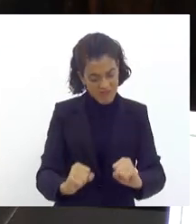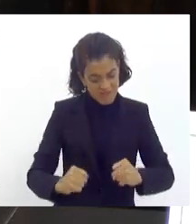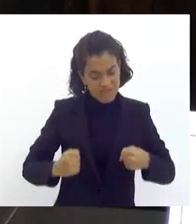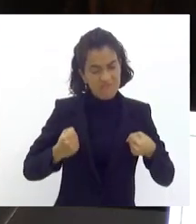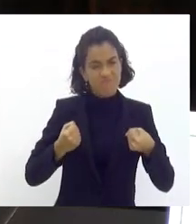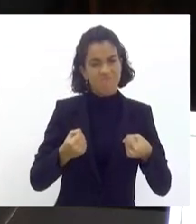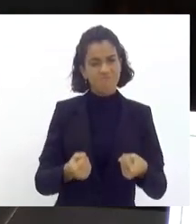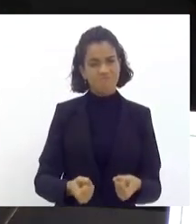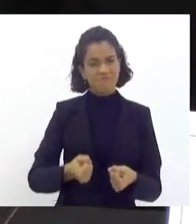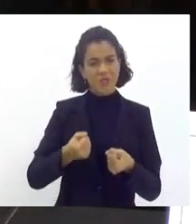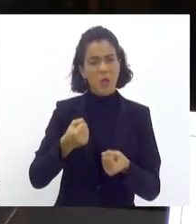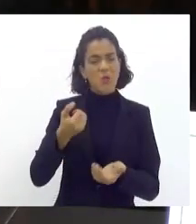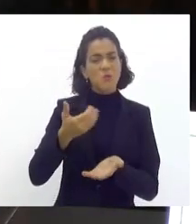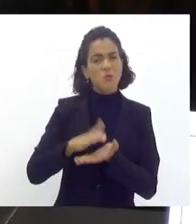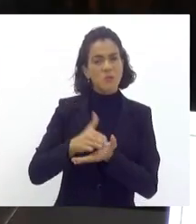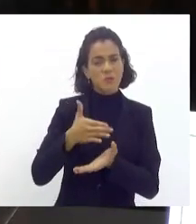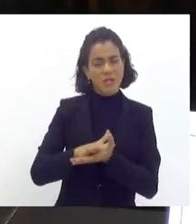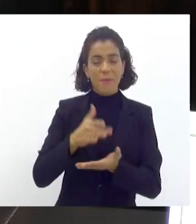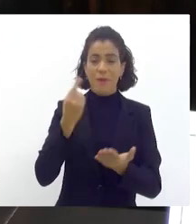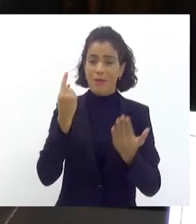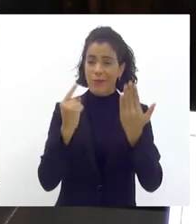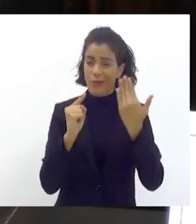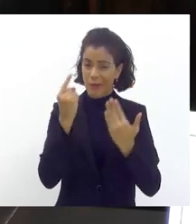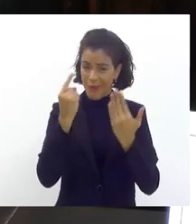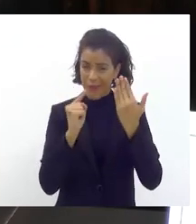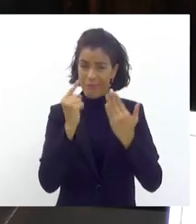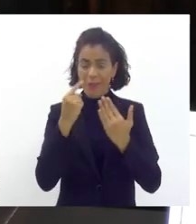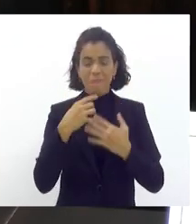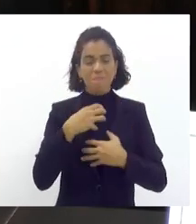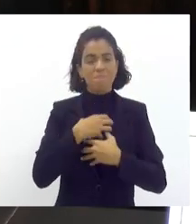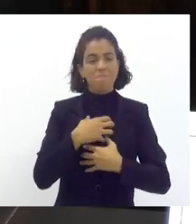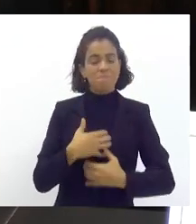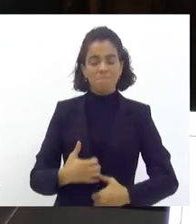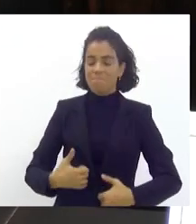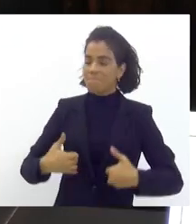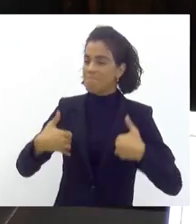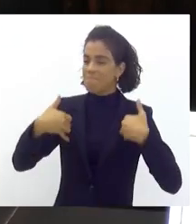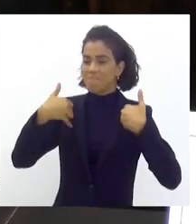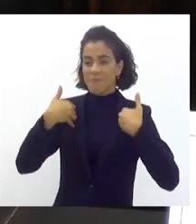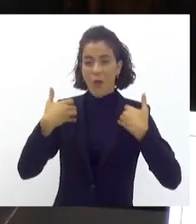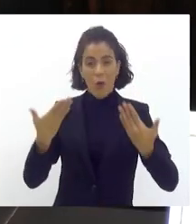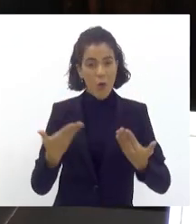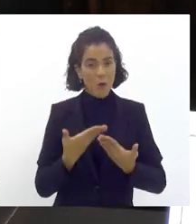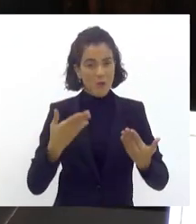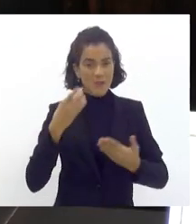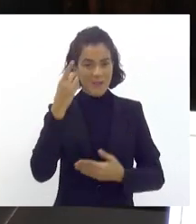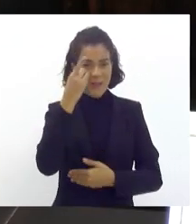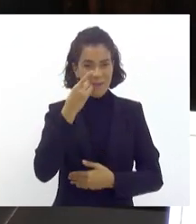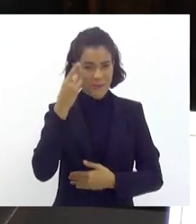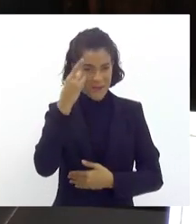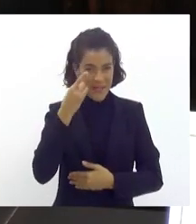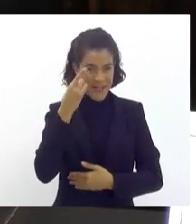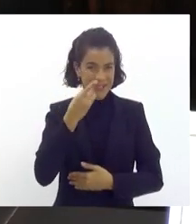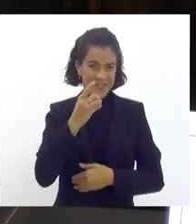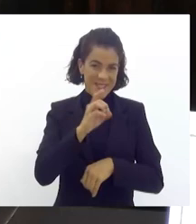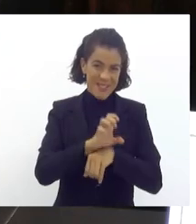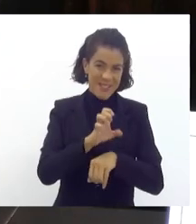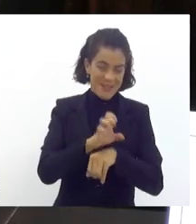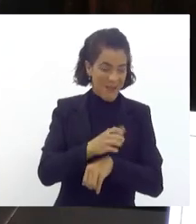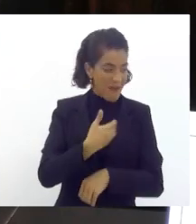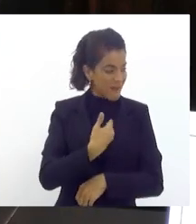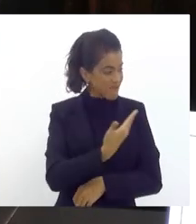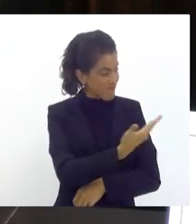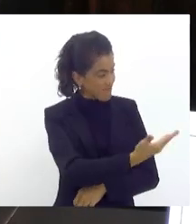força do nosso carnaval eu me sinto muito lisonjeado de hoje ser deputado estadual está ao lado de grandes